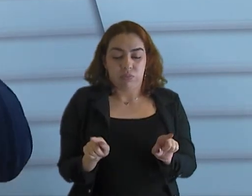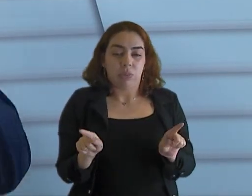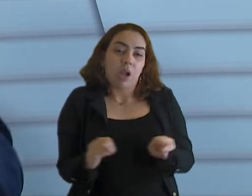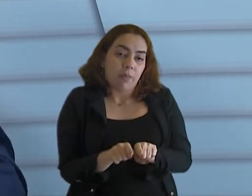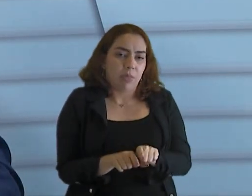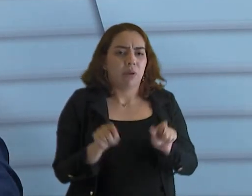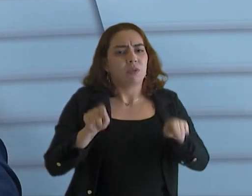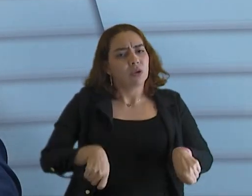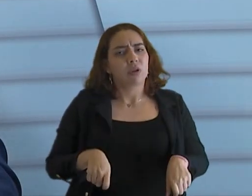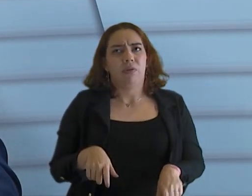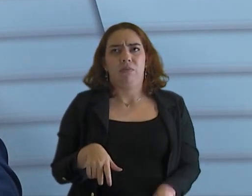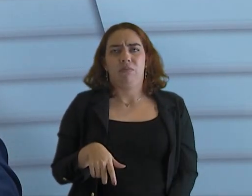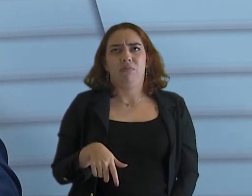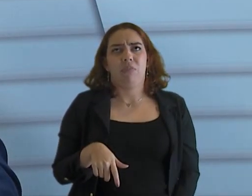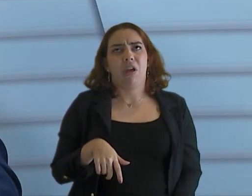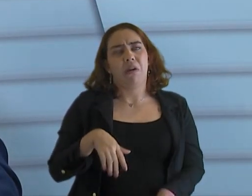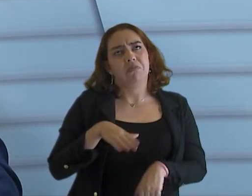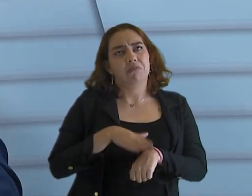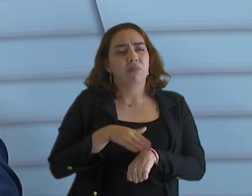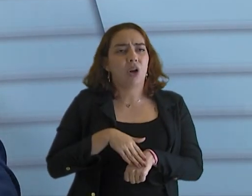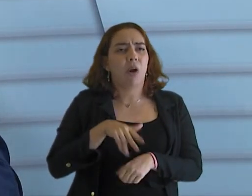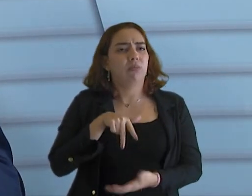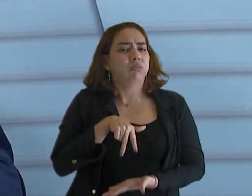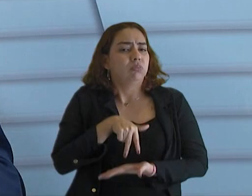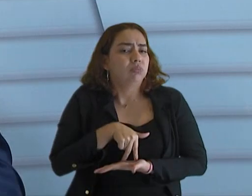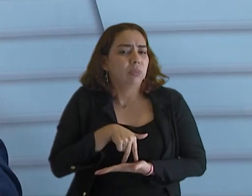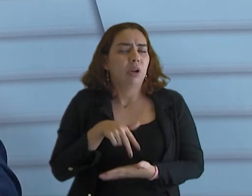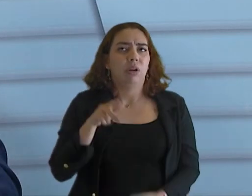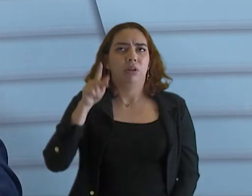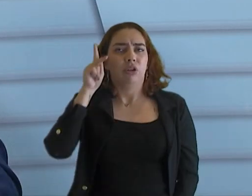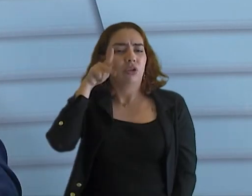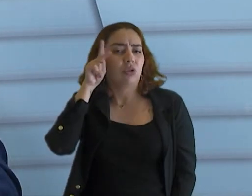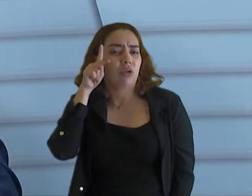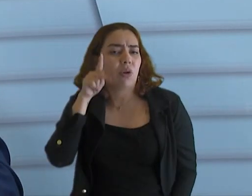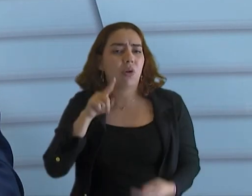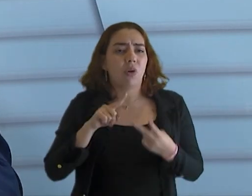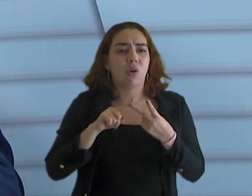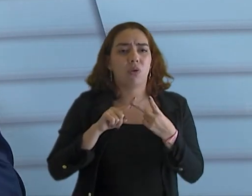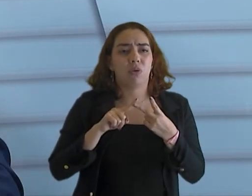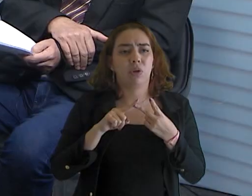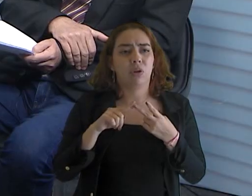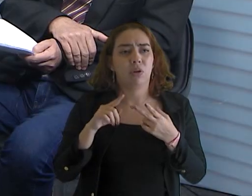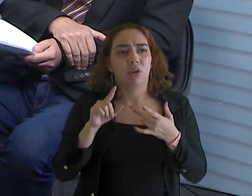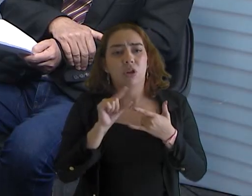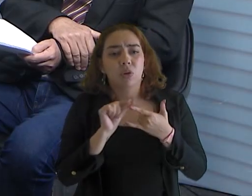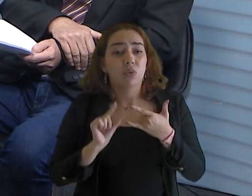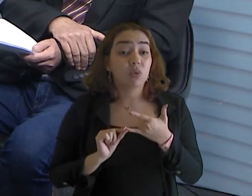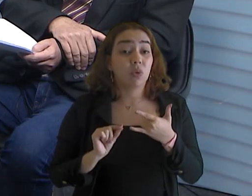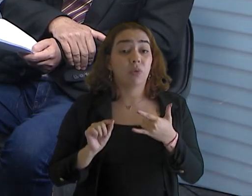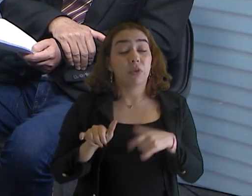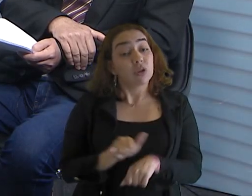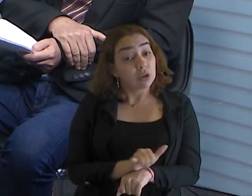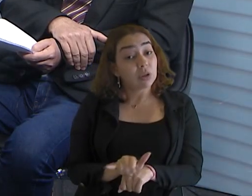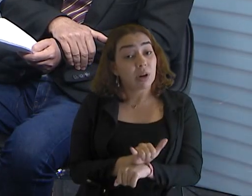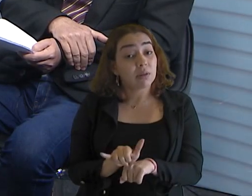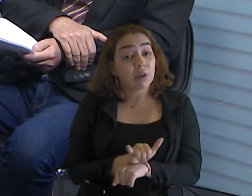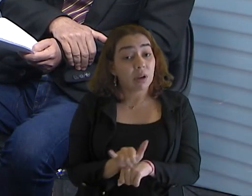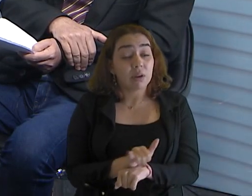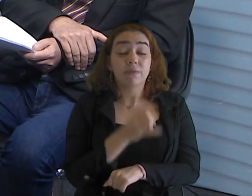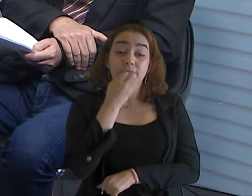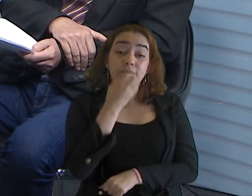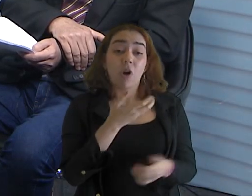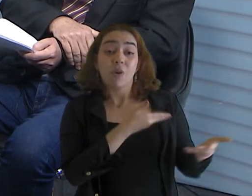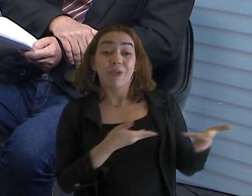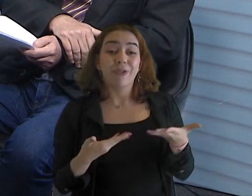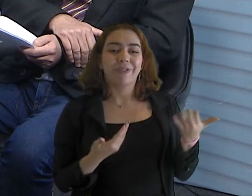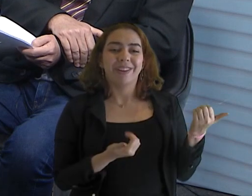Vídeozinhos curtos no YouTube, no... TikTok. TikTok, talvez, né? Legal, A gente ainda não entrou no TikTok, mas... São ferramentas importantes. São ferramentas importantes. Trazer o público jovem,